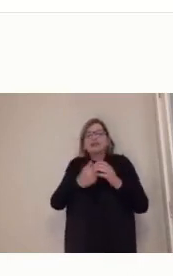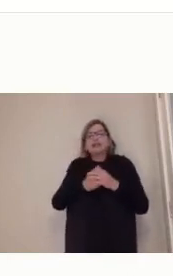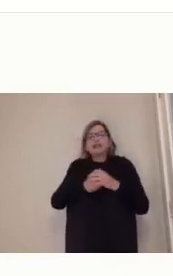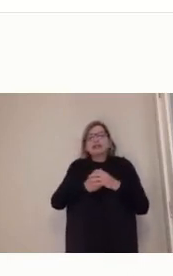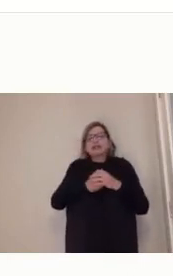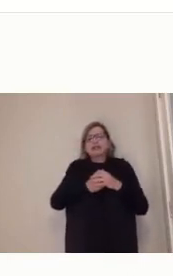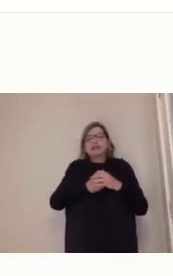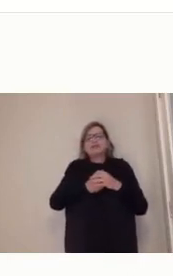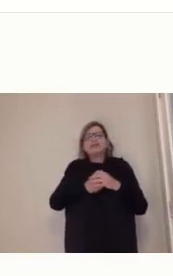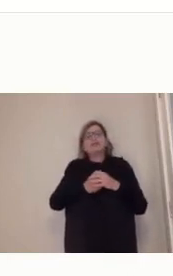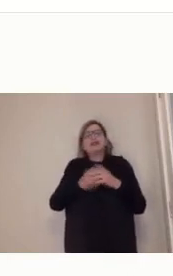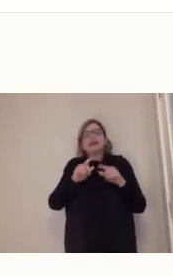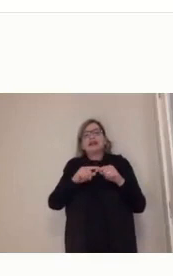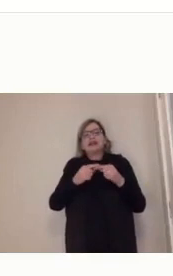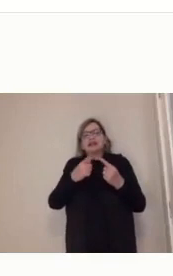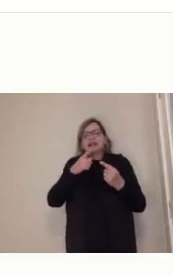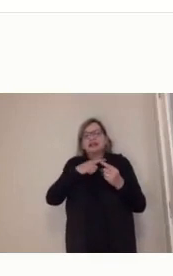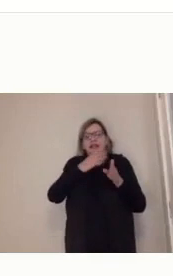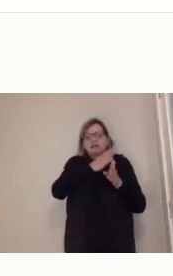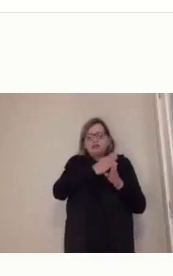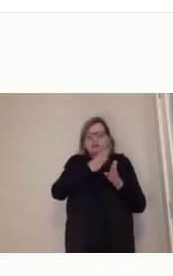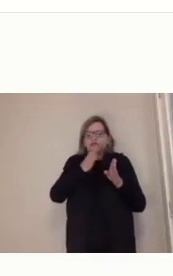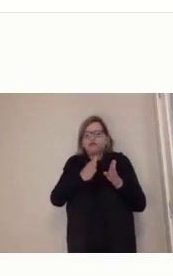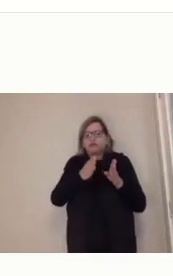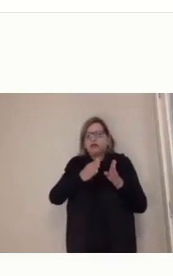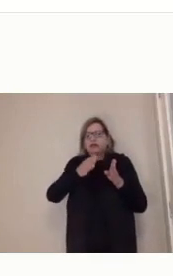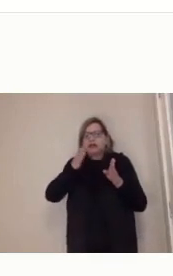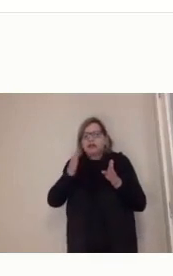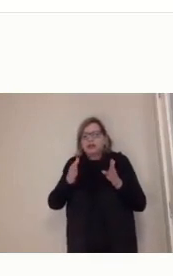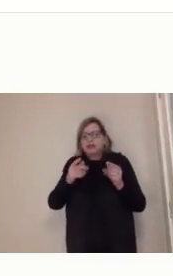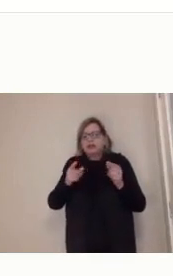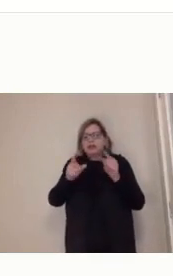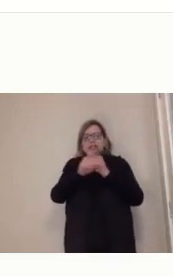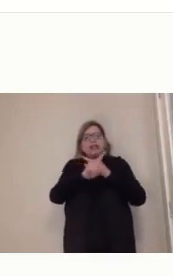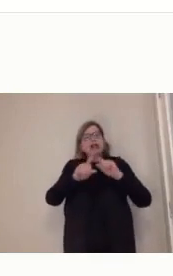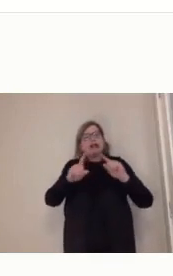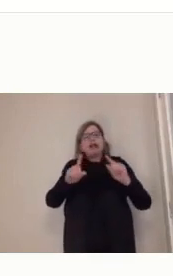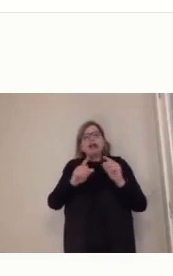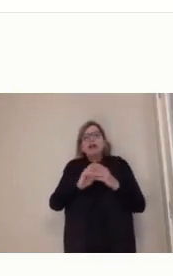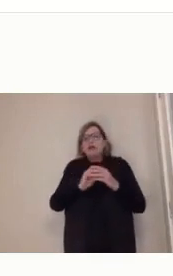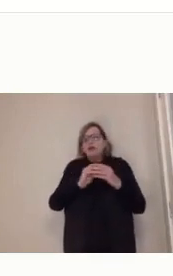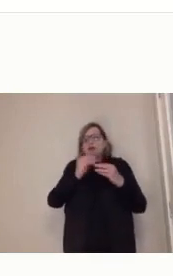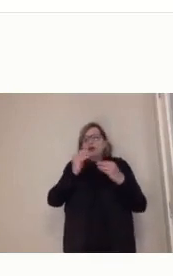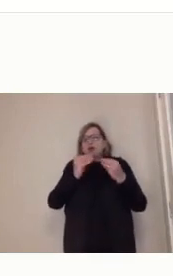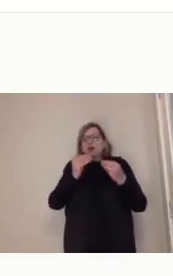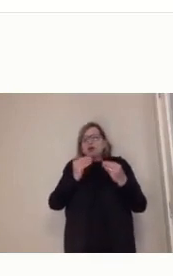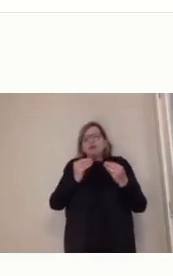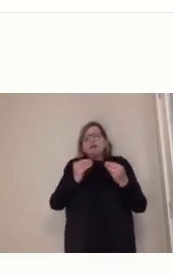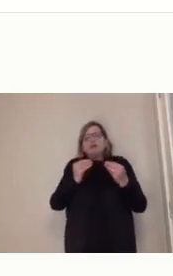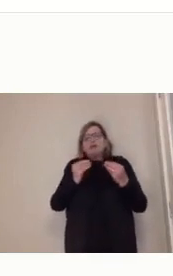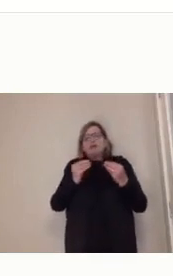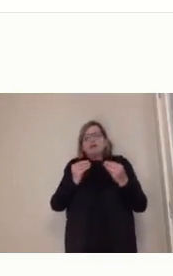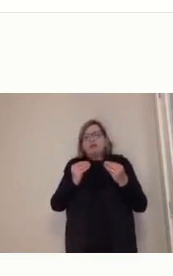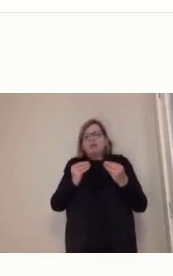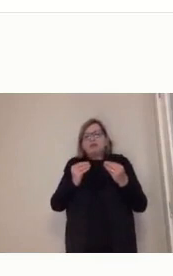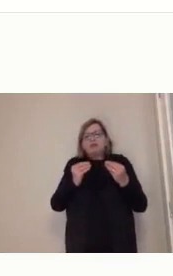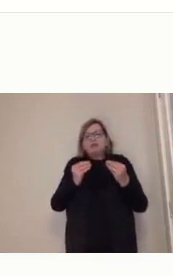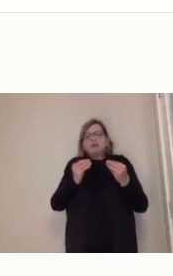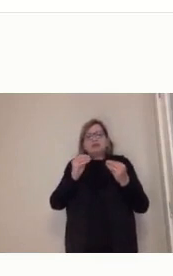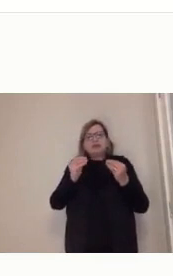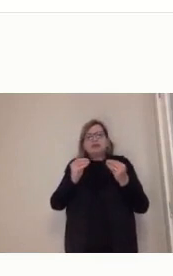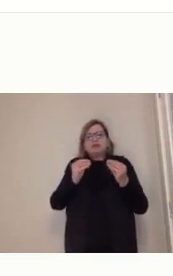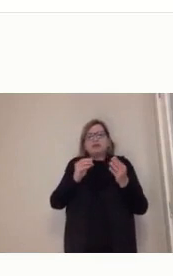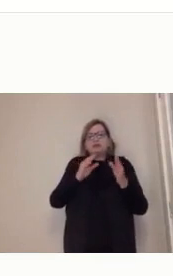vamos dizer, uma ultrapassa a outra. Nós ainda temos ensino por correspondência? Temos. Nós temos ainda transmissão por rádio e TV?